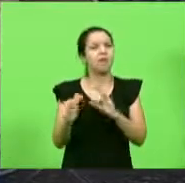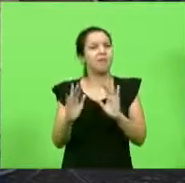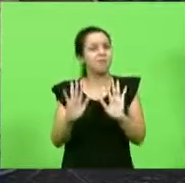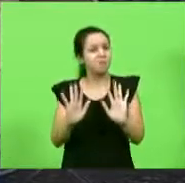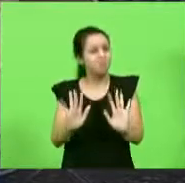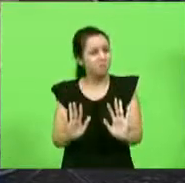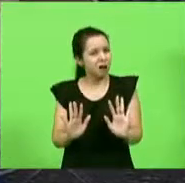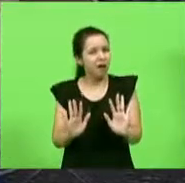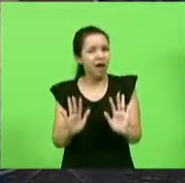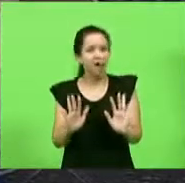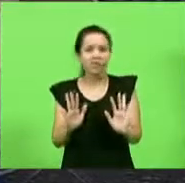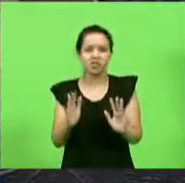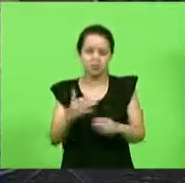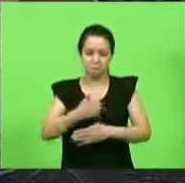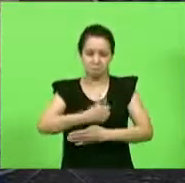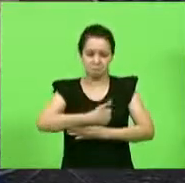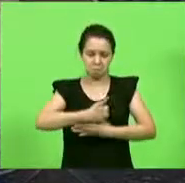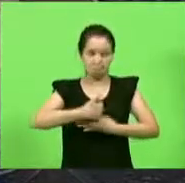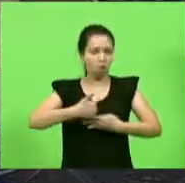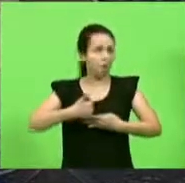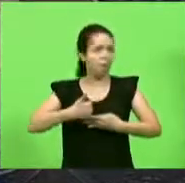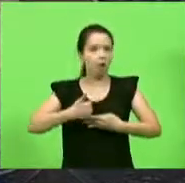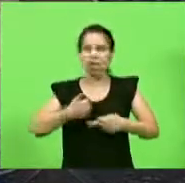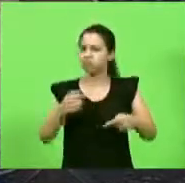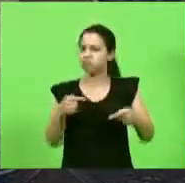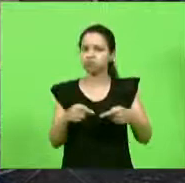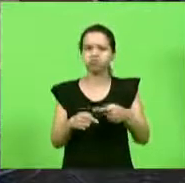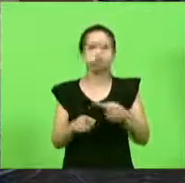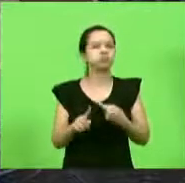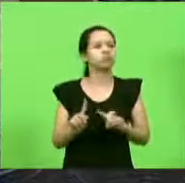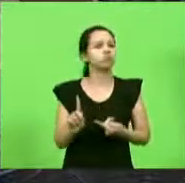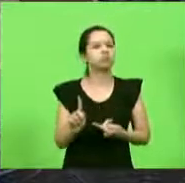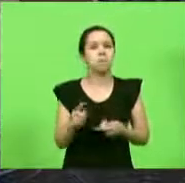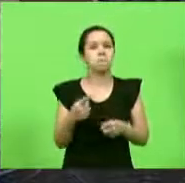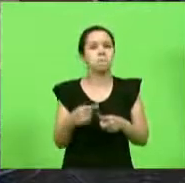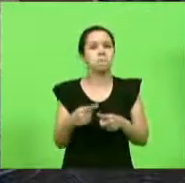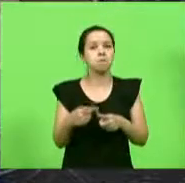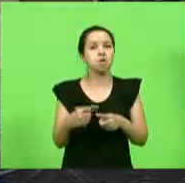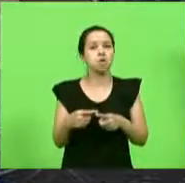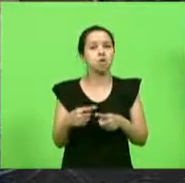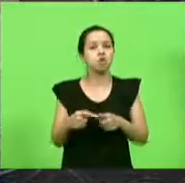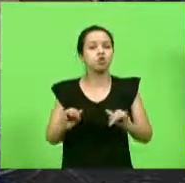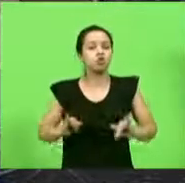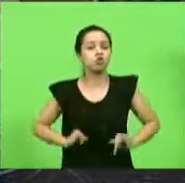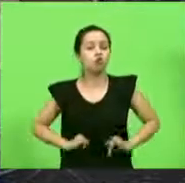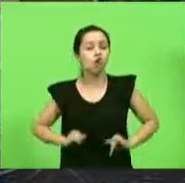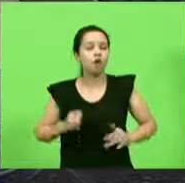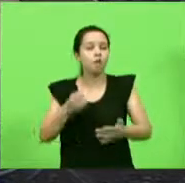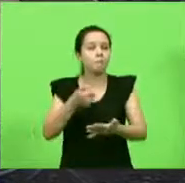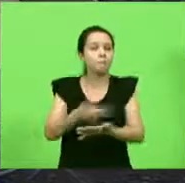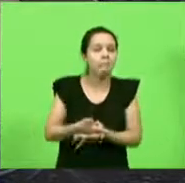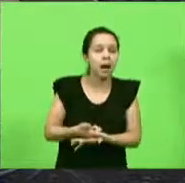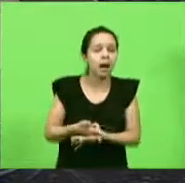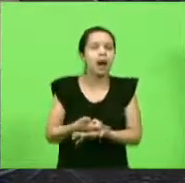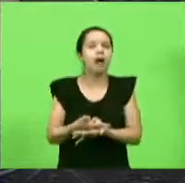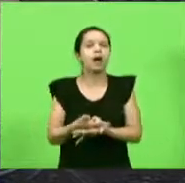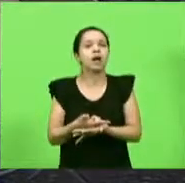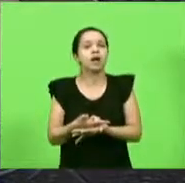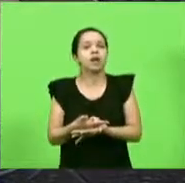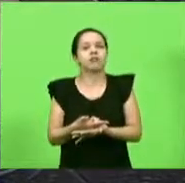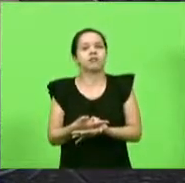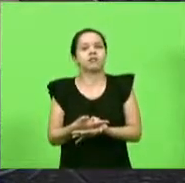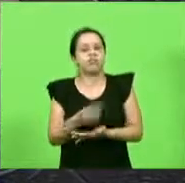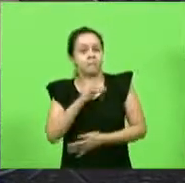imorais, são imorais, porque quem paga o custo duas vezes, tanto financeiramente ao pagar impostos, como